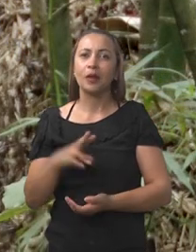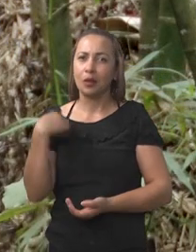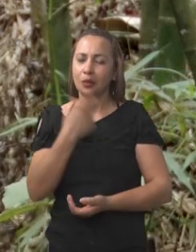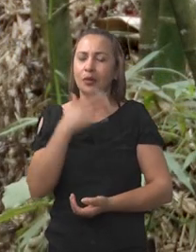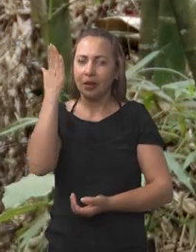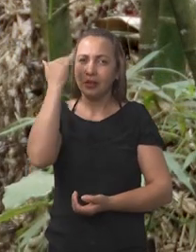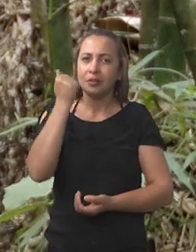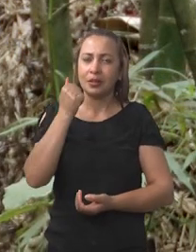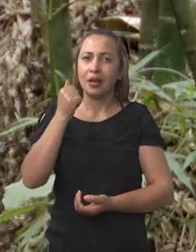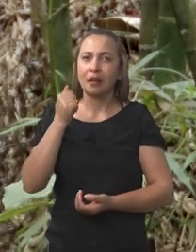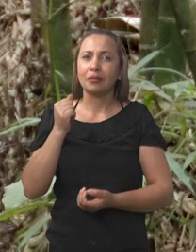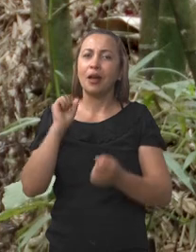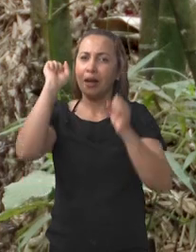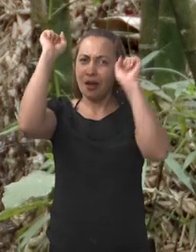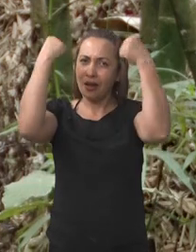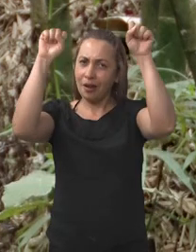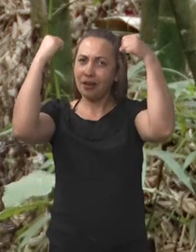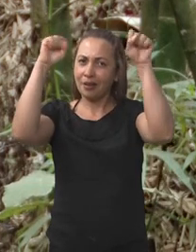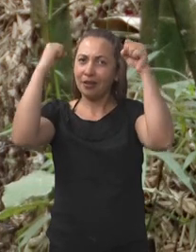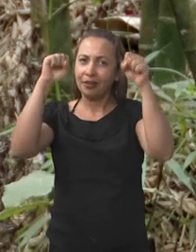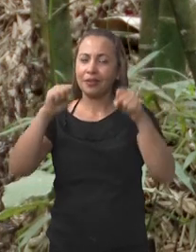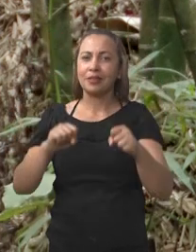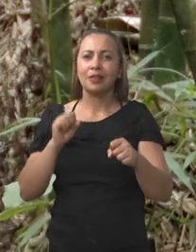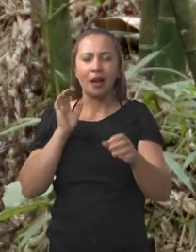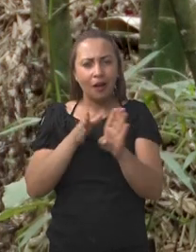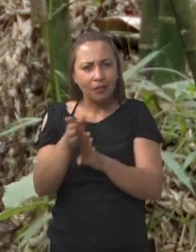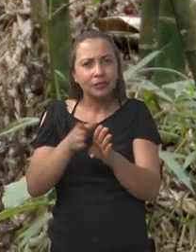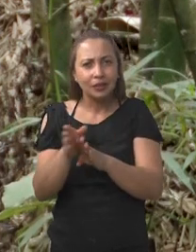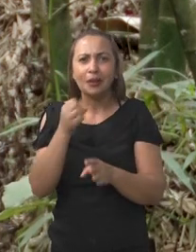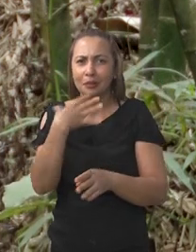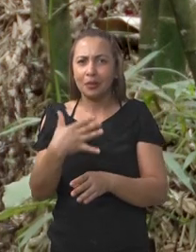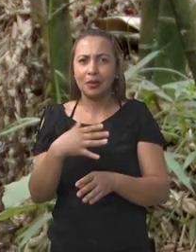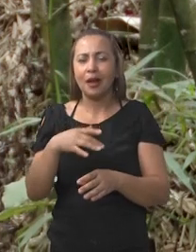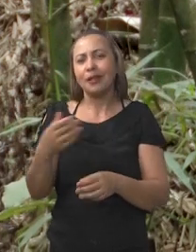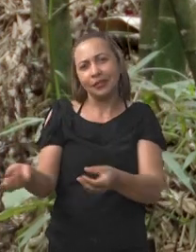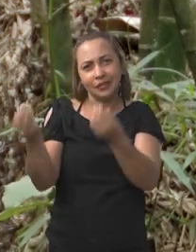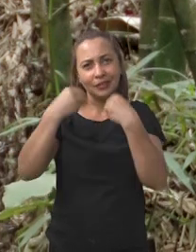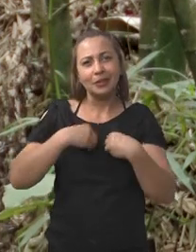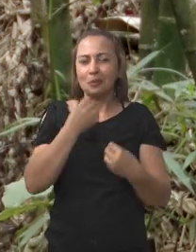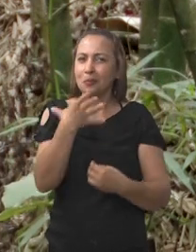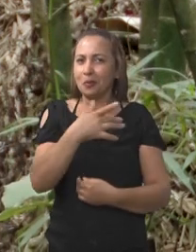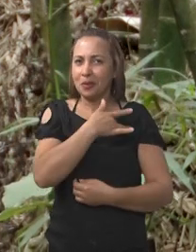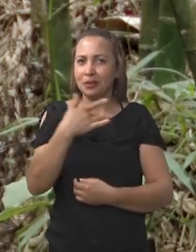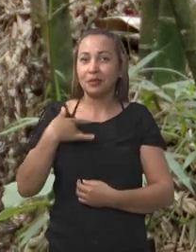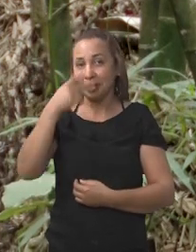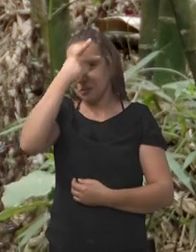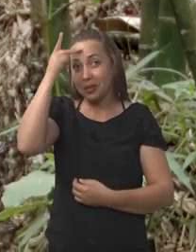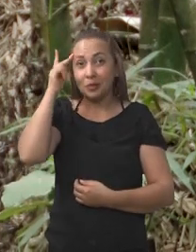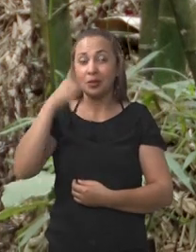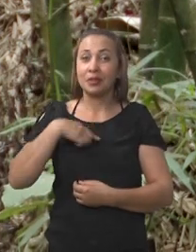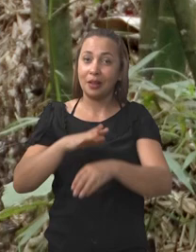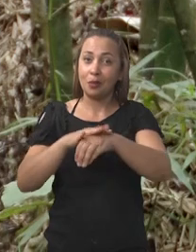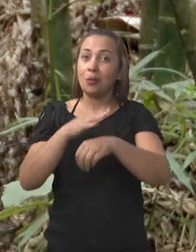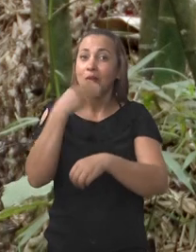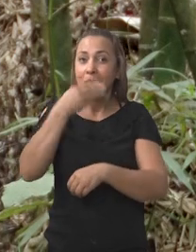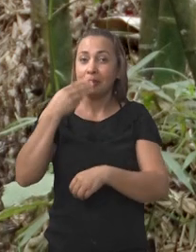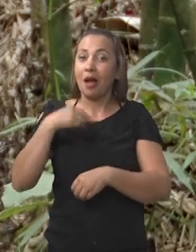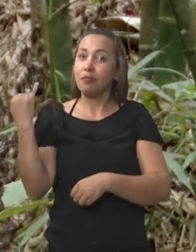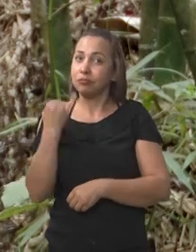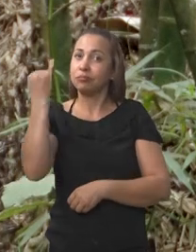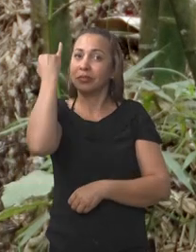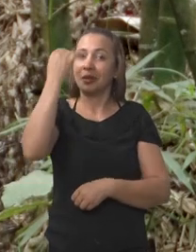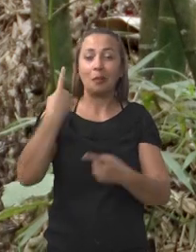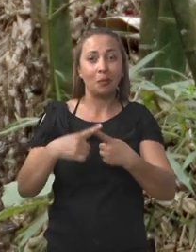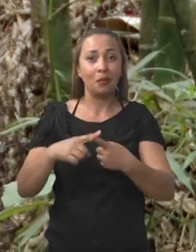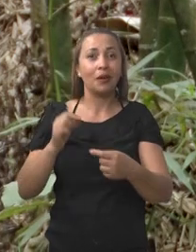A gente sabe que a atividade física bem orientada só traz benefícios para a saúde. Para as pessoas com diabetes, então, é fundamental,